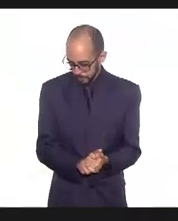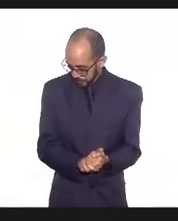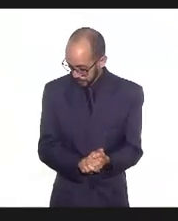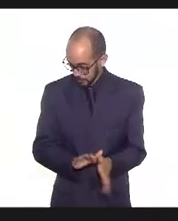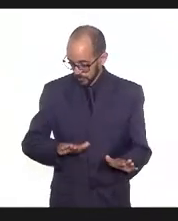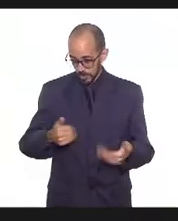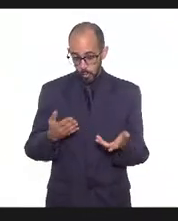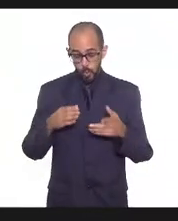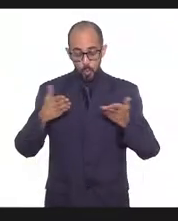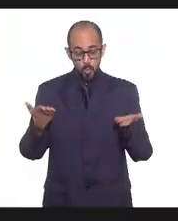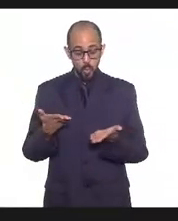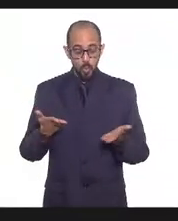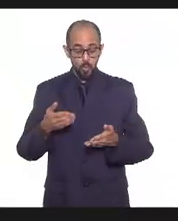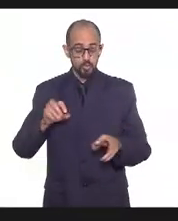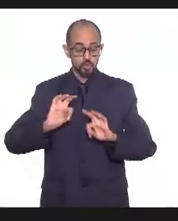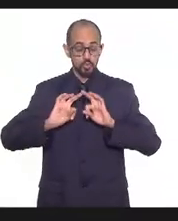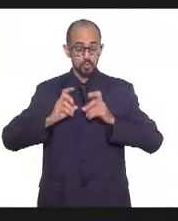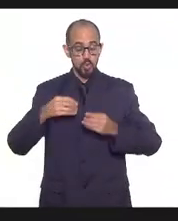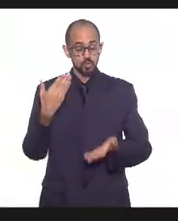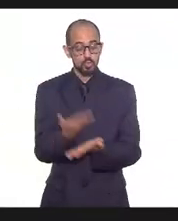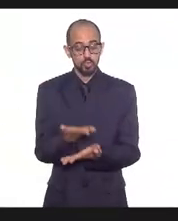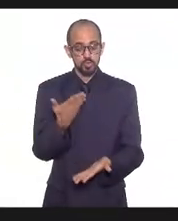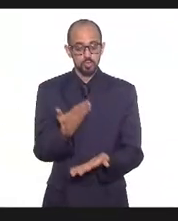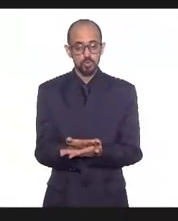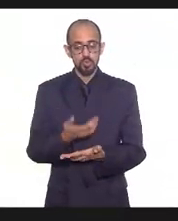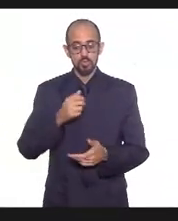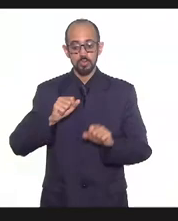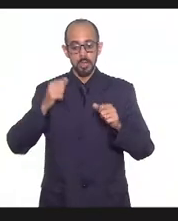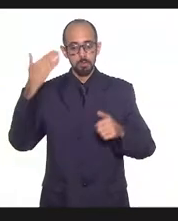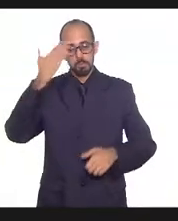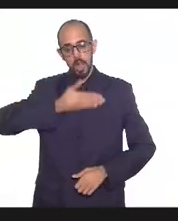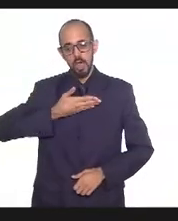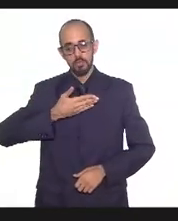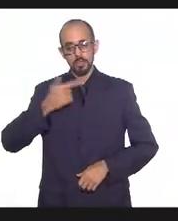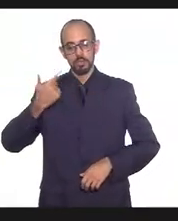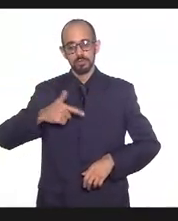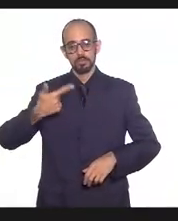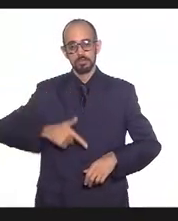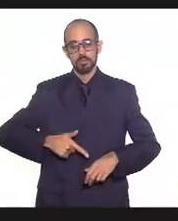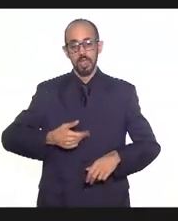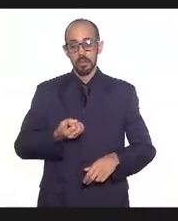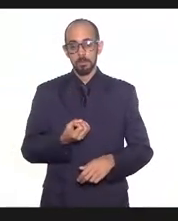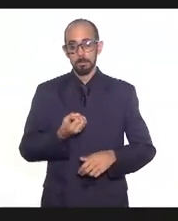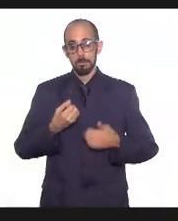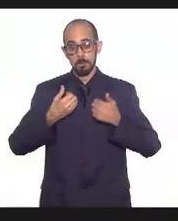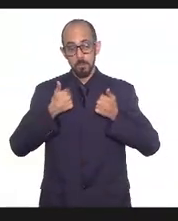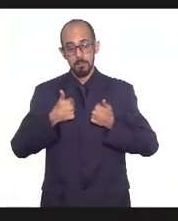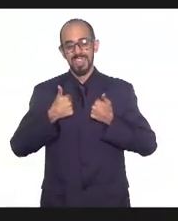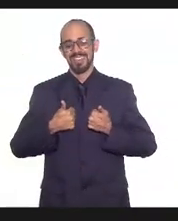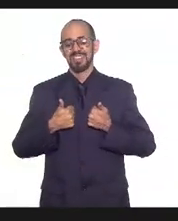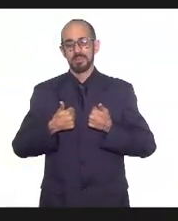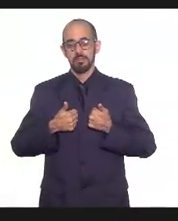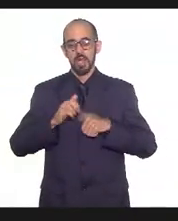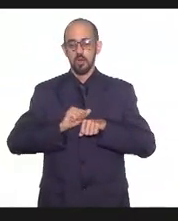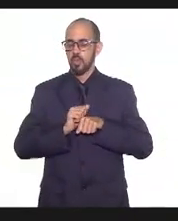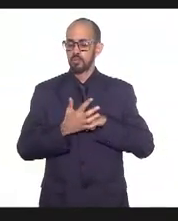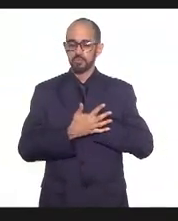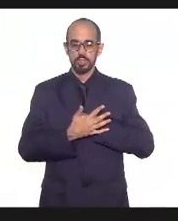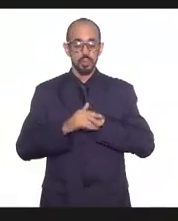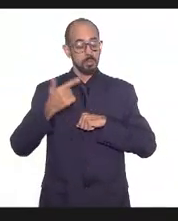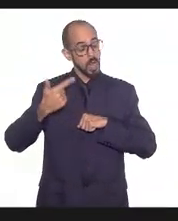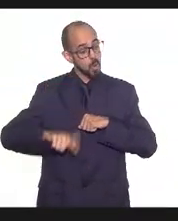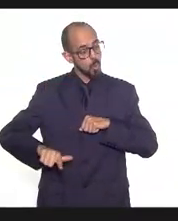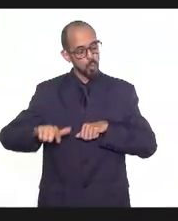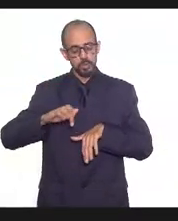com estudos comprovando que eles não são eficazes para a COVID, que são eficazes para outras patologias,